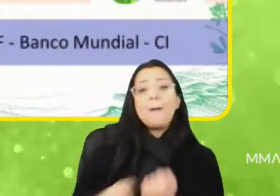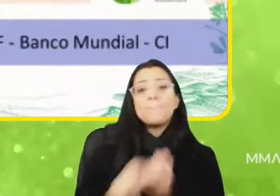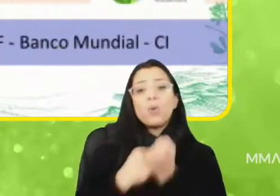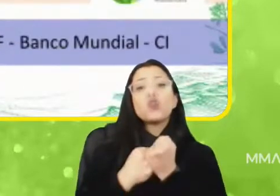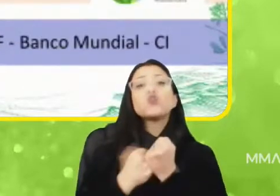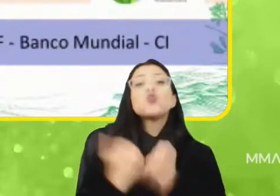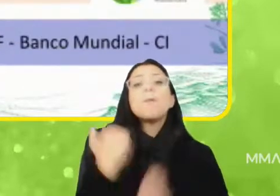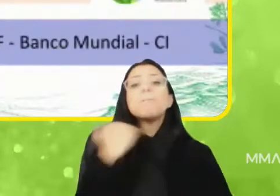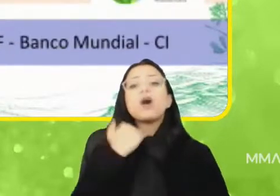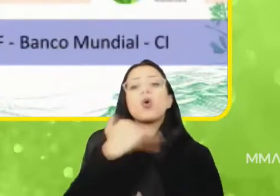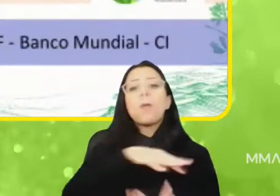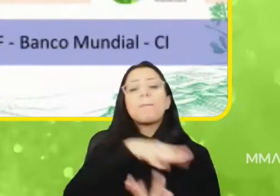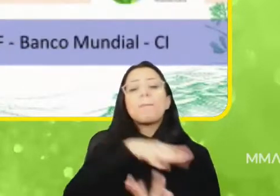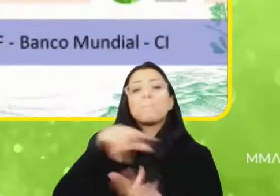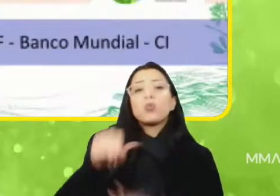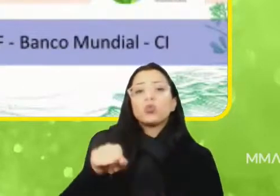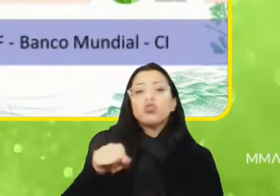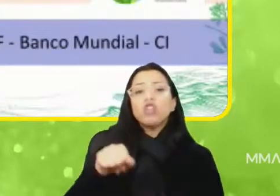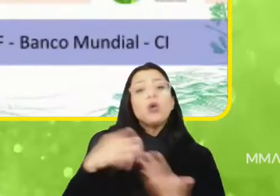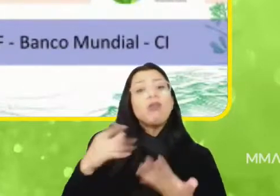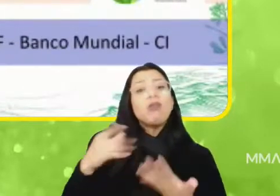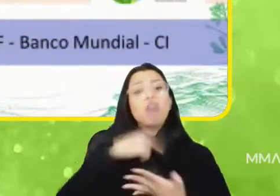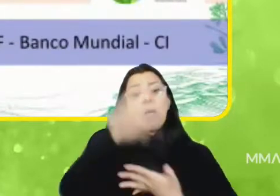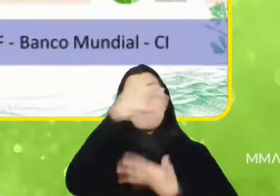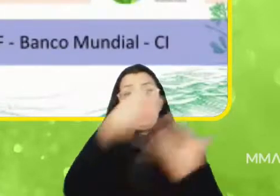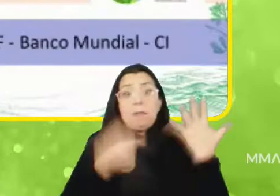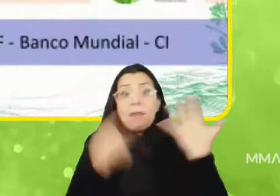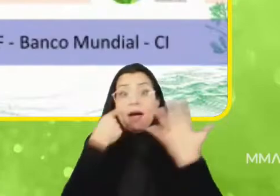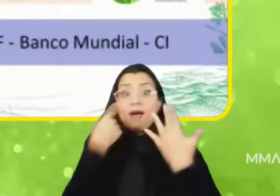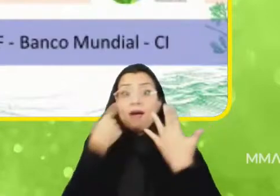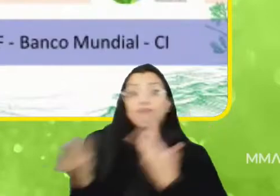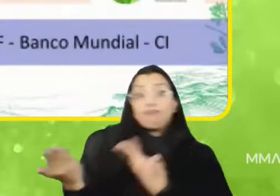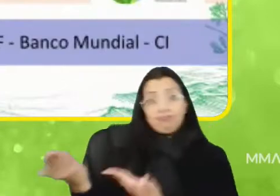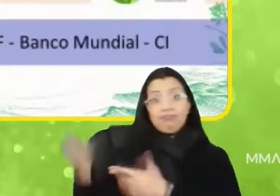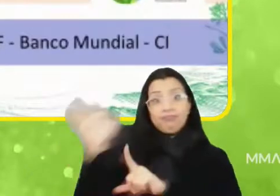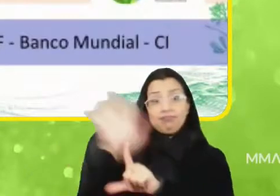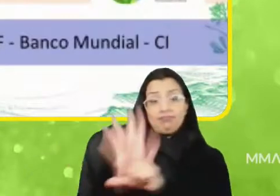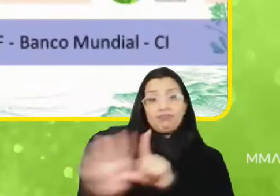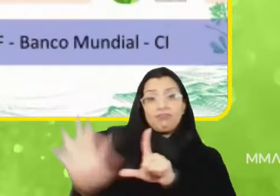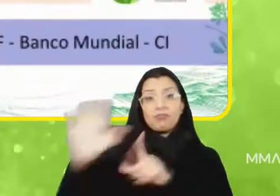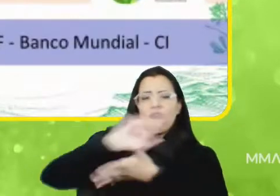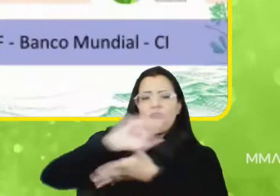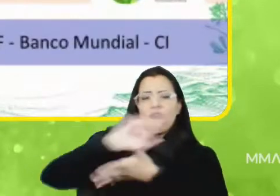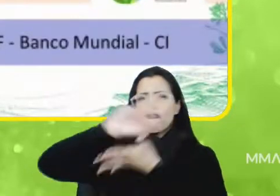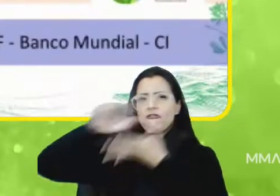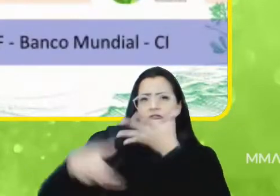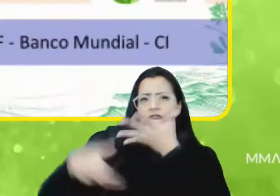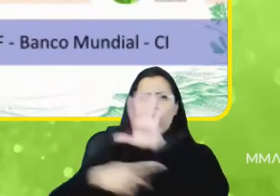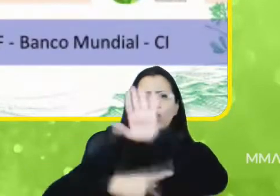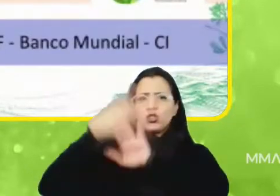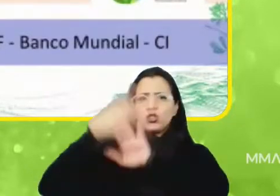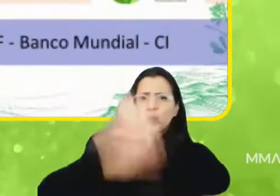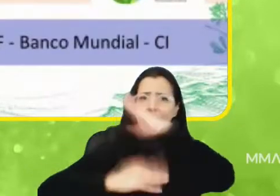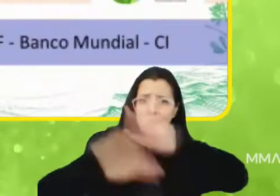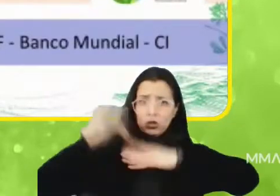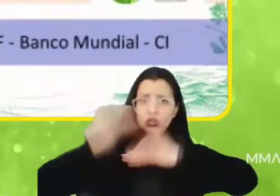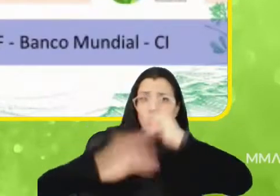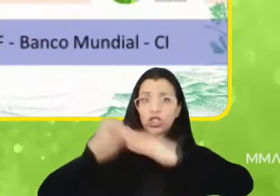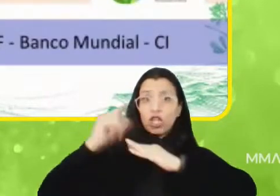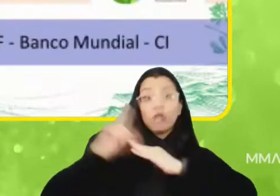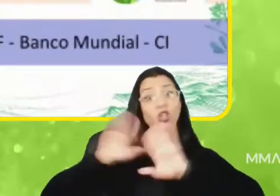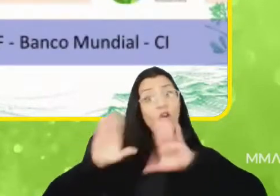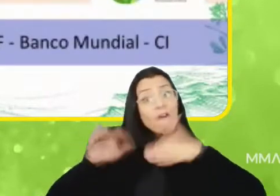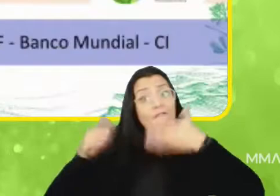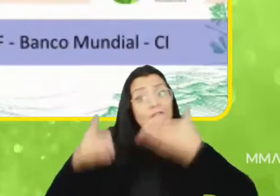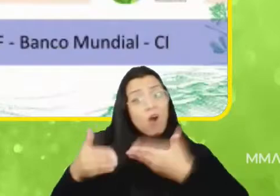diversos projetos dentro do Ministério do Meio Ambiente, que contém ações e iniciativas que são voltadas para a recuperação